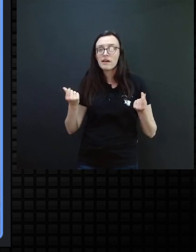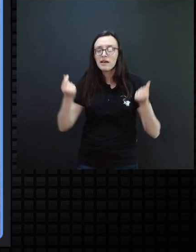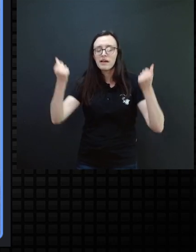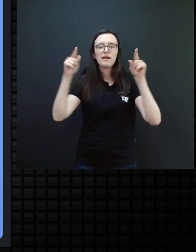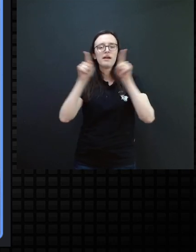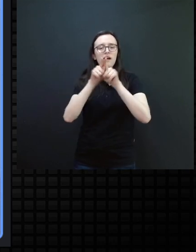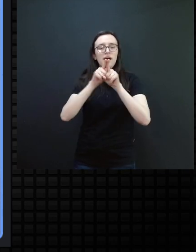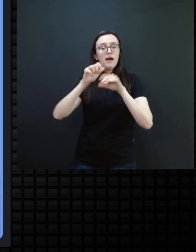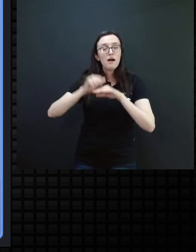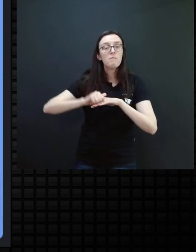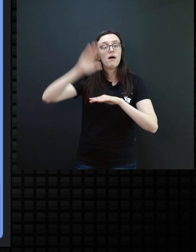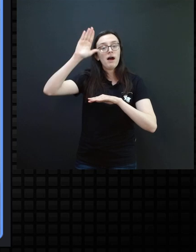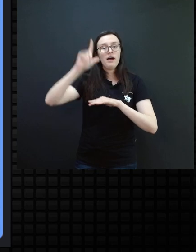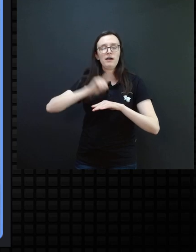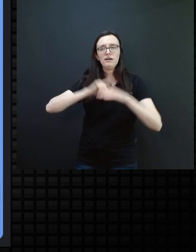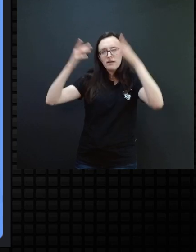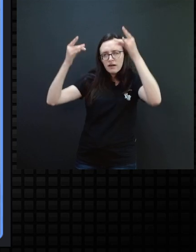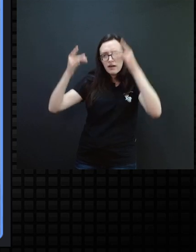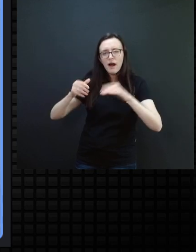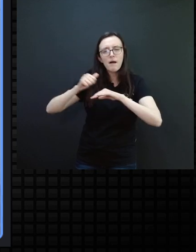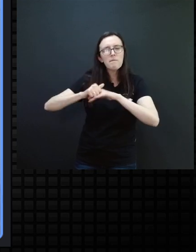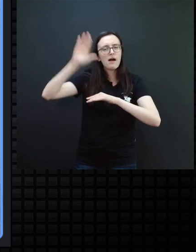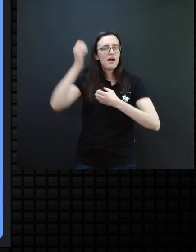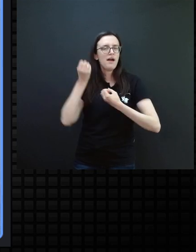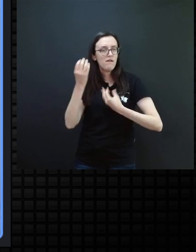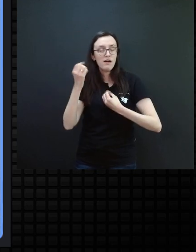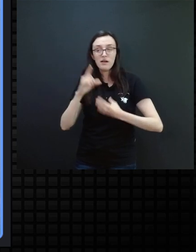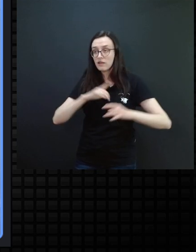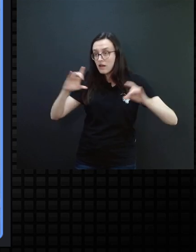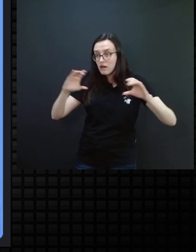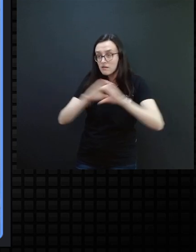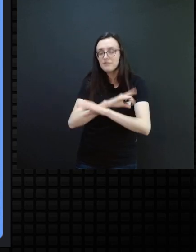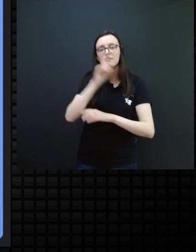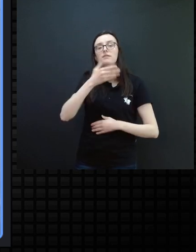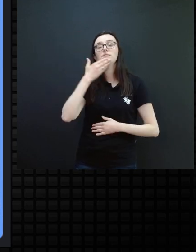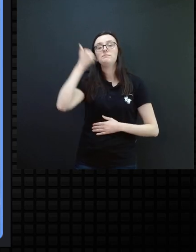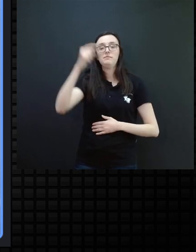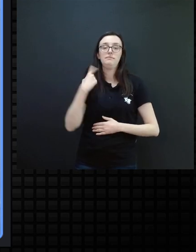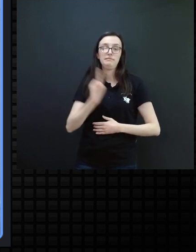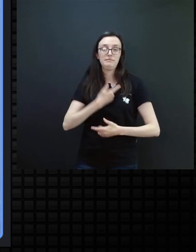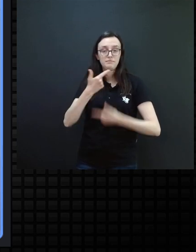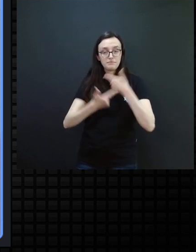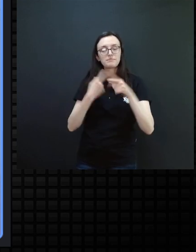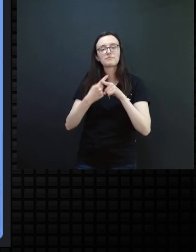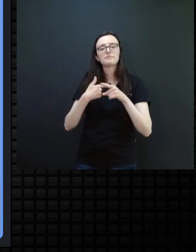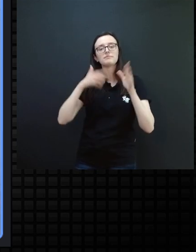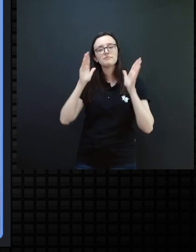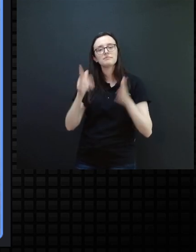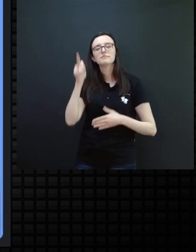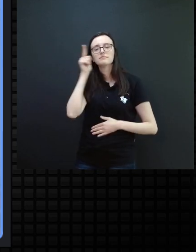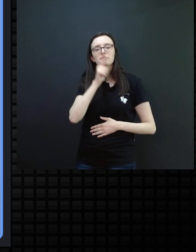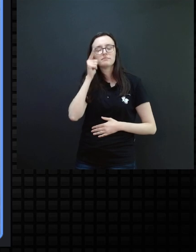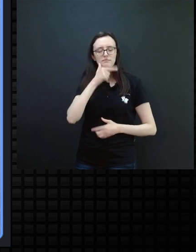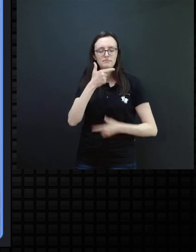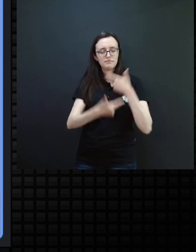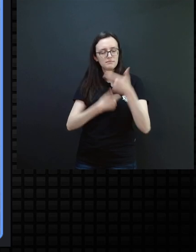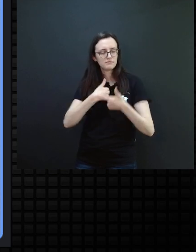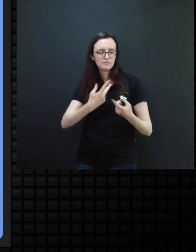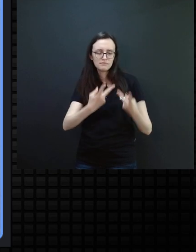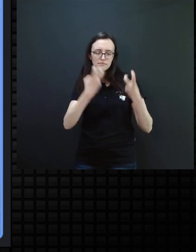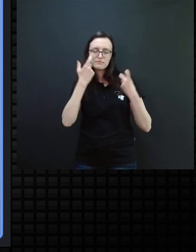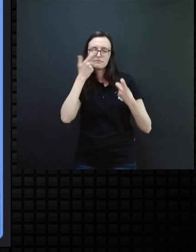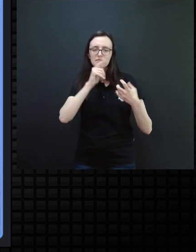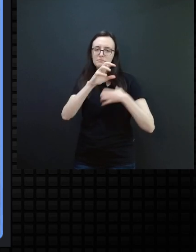que quanto mais requinte de detalhes e informações tiver, melhor é o nosso trabalho, porque eu consigo ver o meu trabalho ali, essa